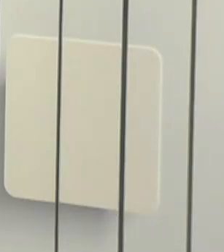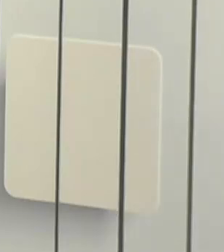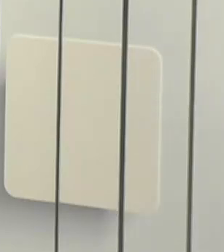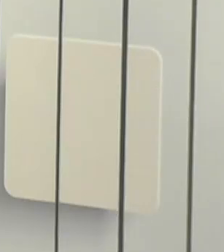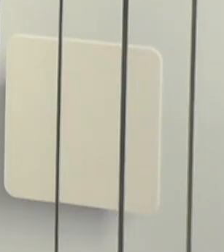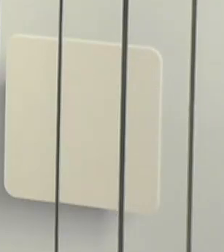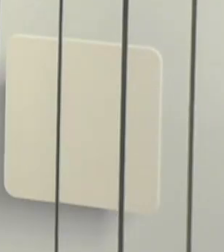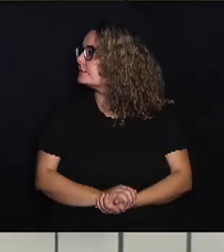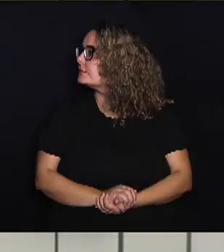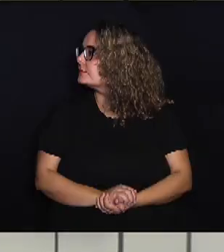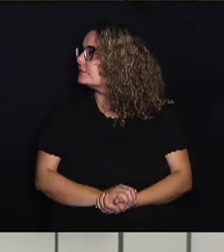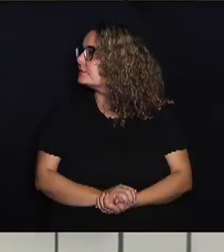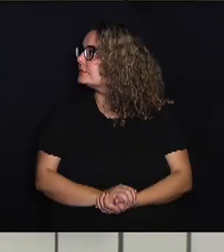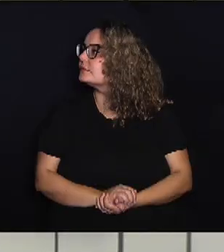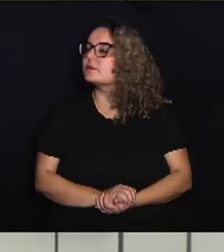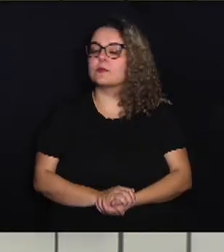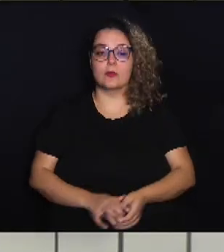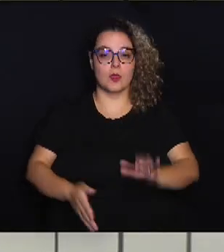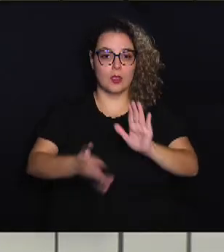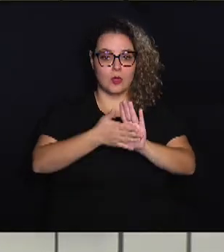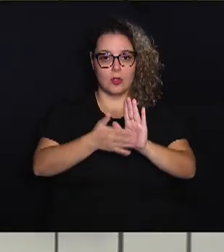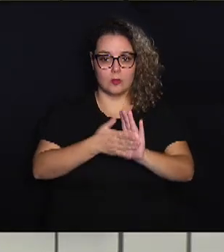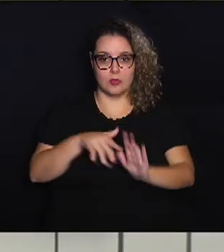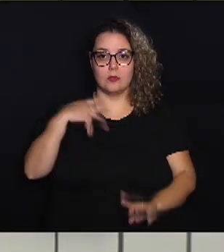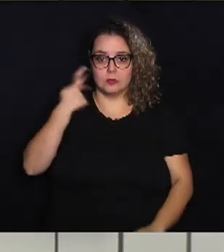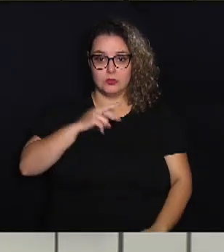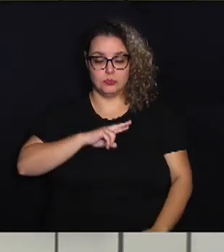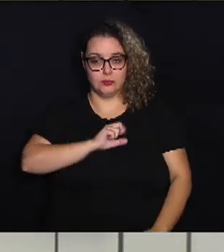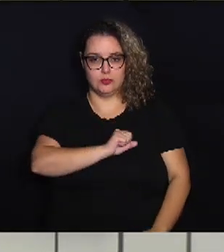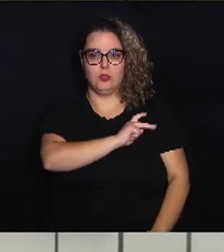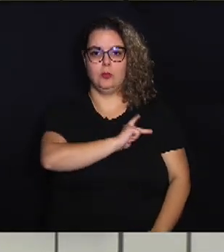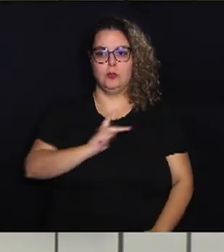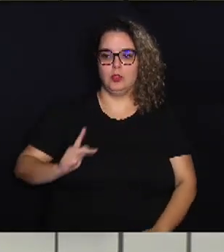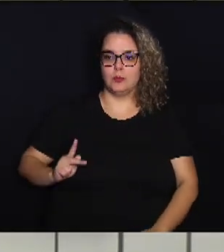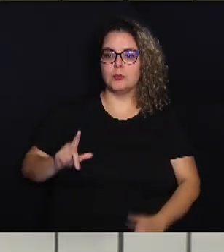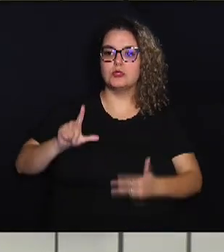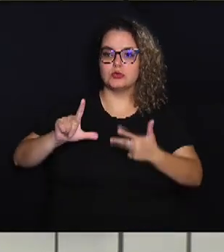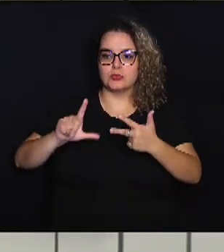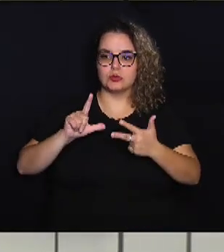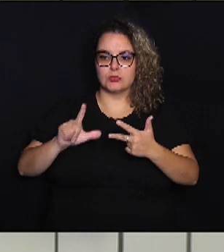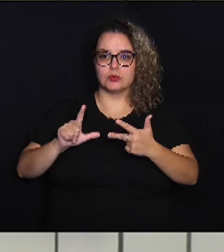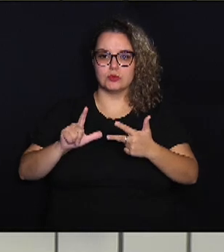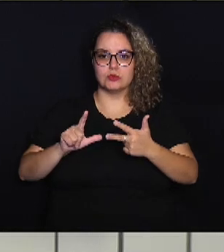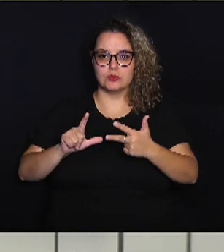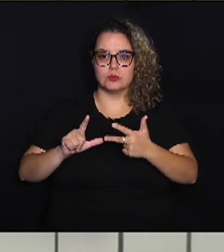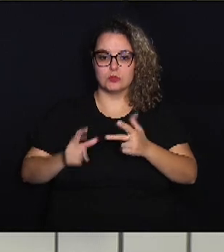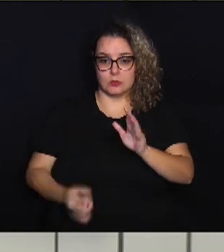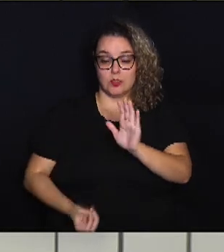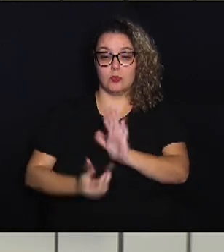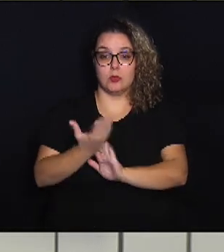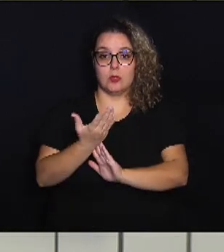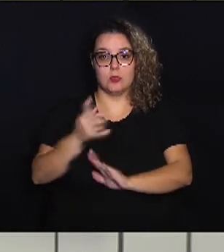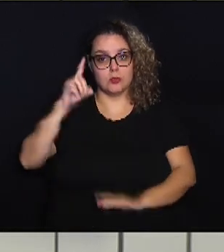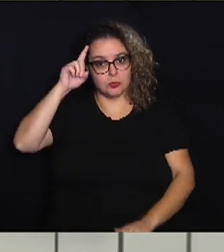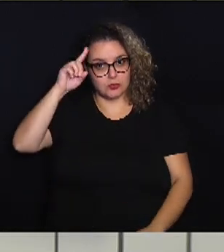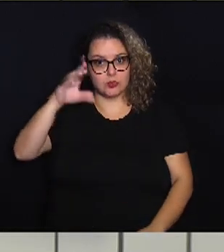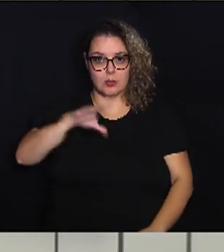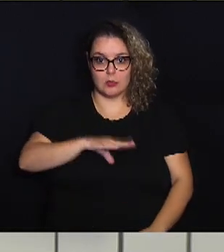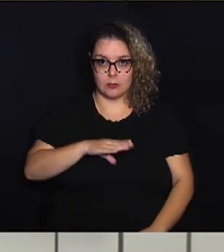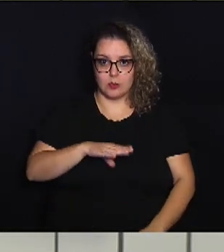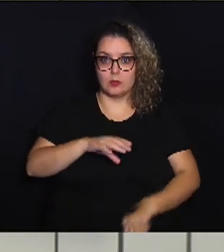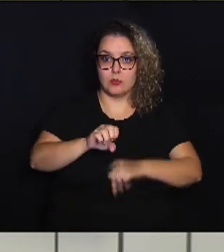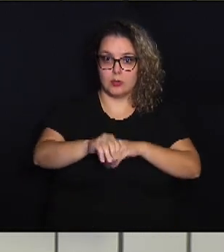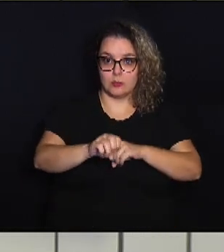A proposta do vereador Luiz Rossini, presidente do Legislativo, instituindo o Dia Municipal da